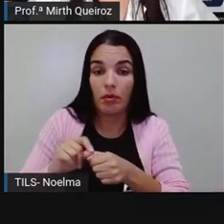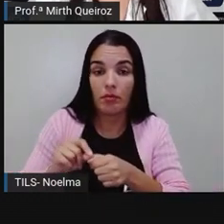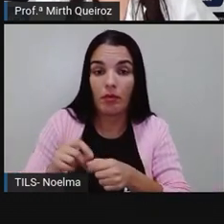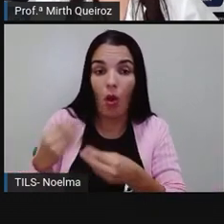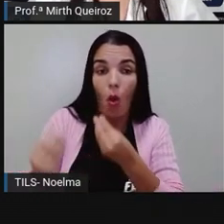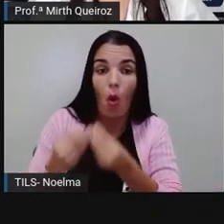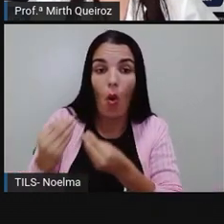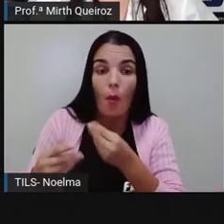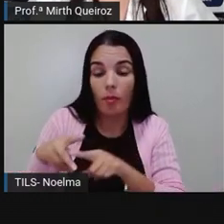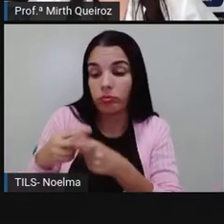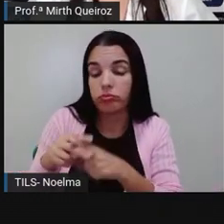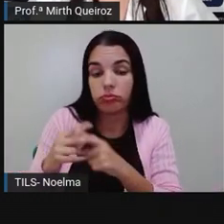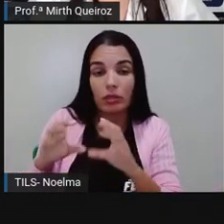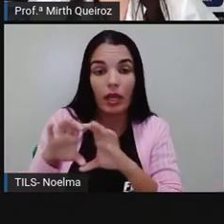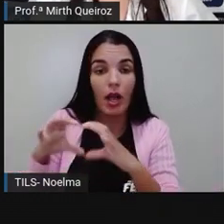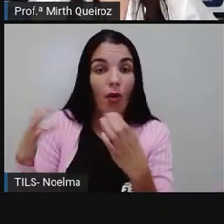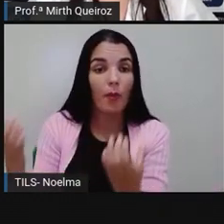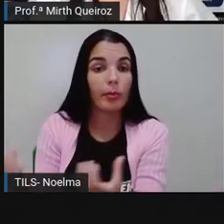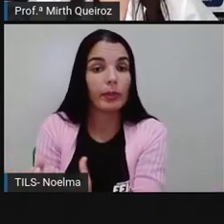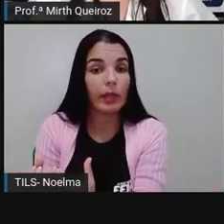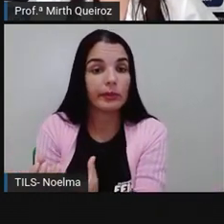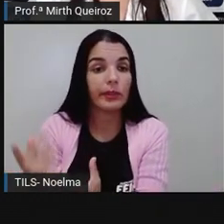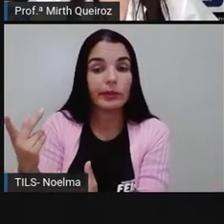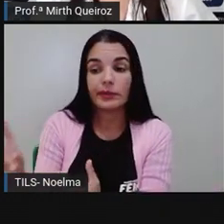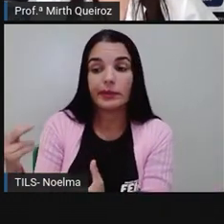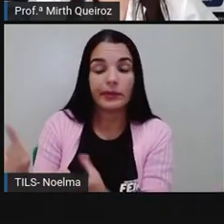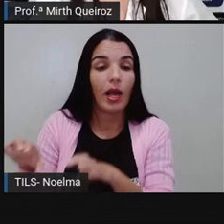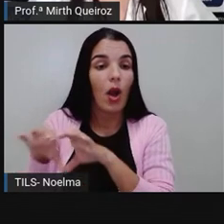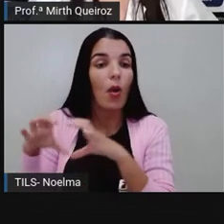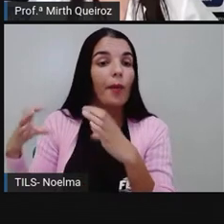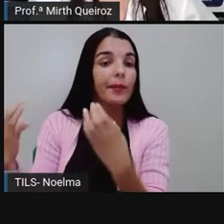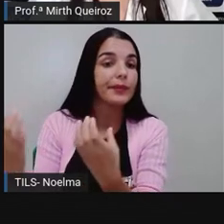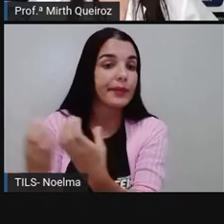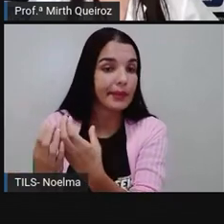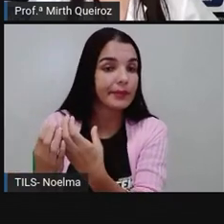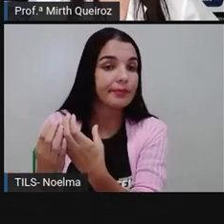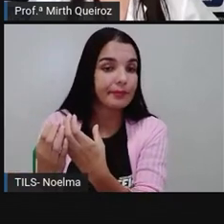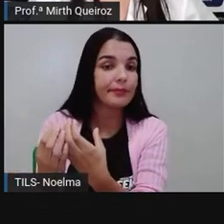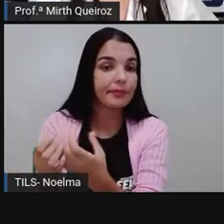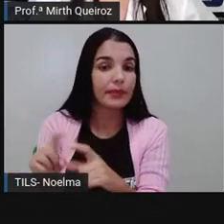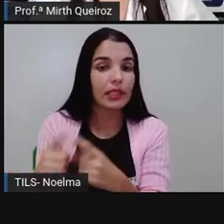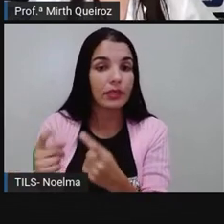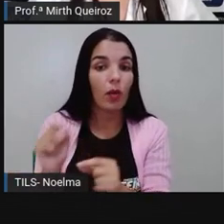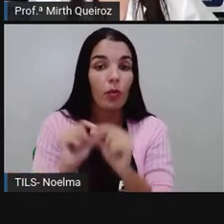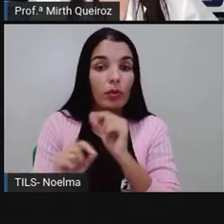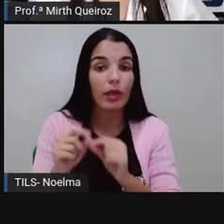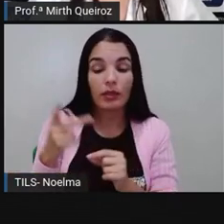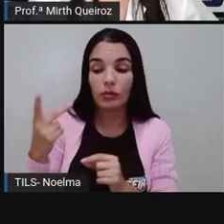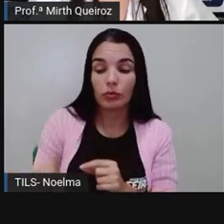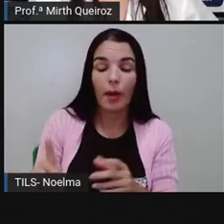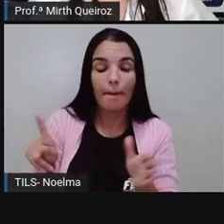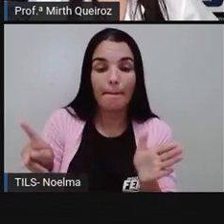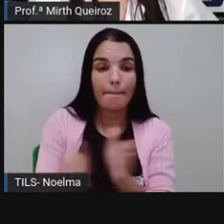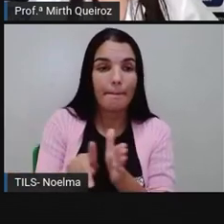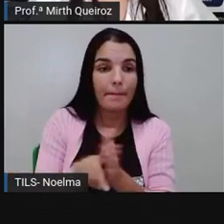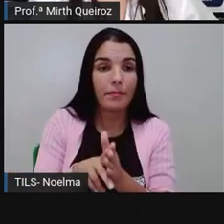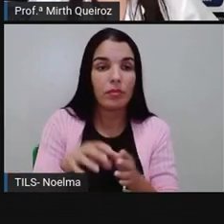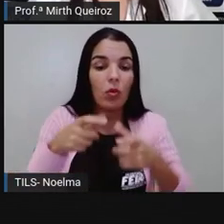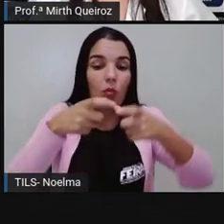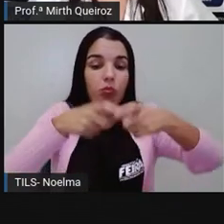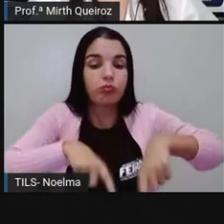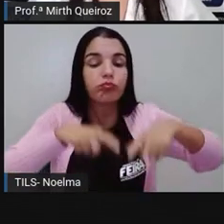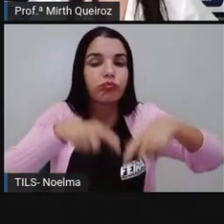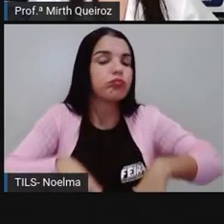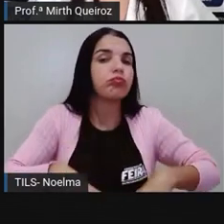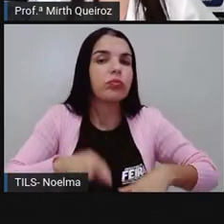funcional na comunidade. Qual o papel dele ali dentro daquela comunidade? Ou seja, a sua posição trófica, o que